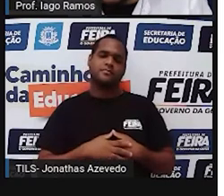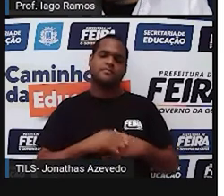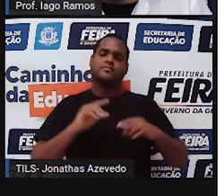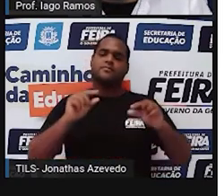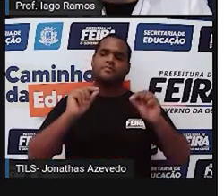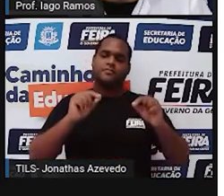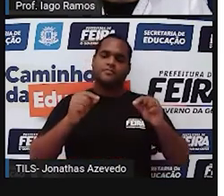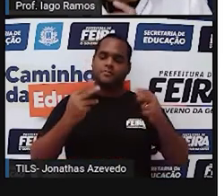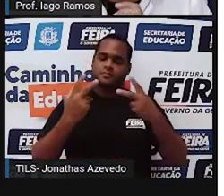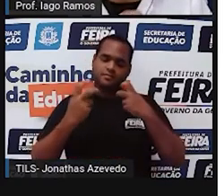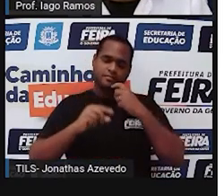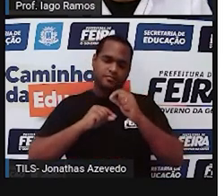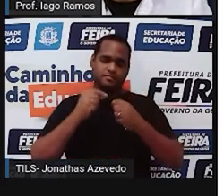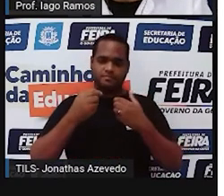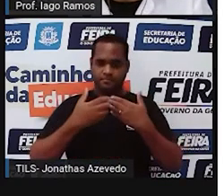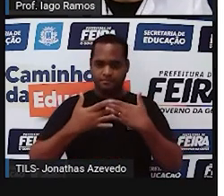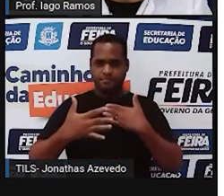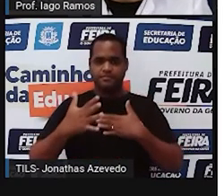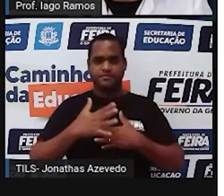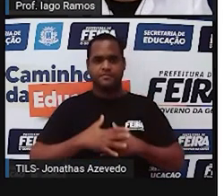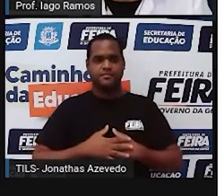consegue perceber? vamos avançar